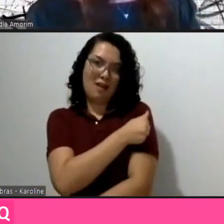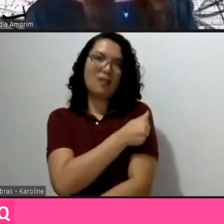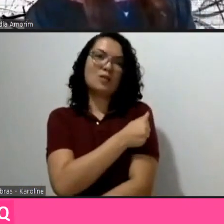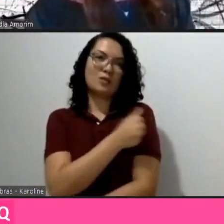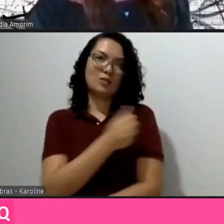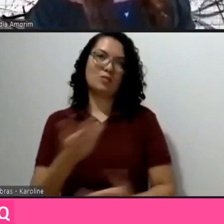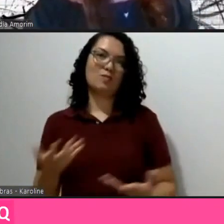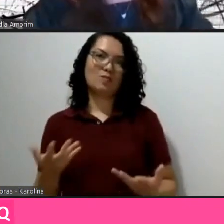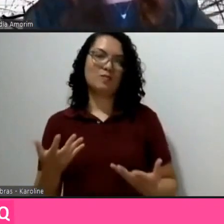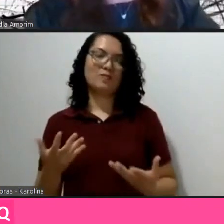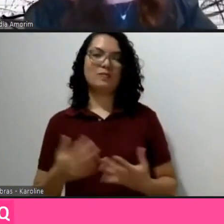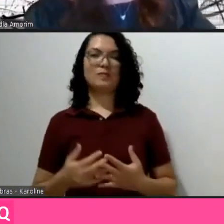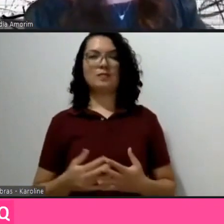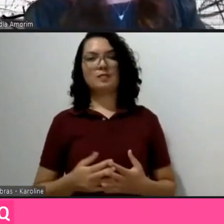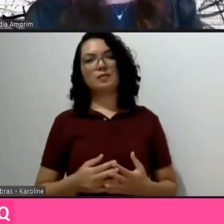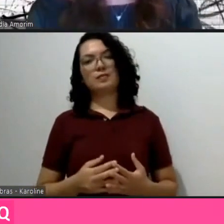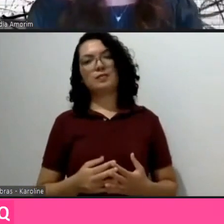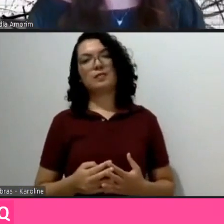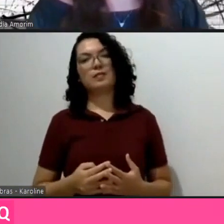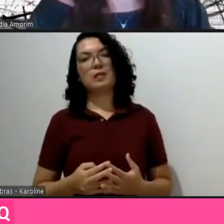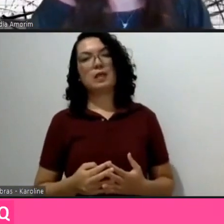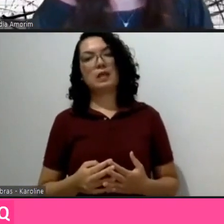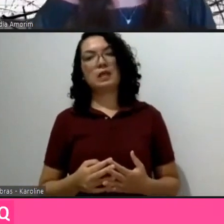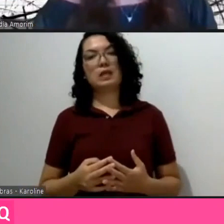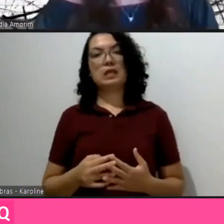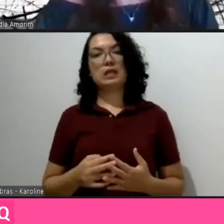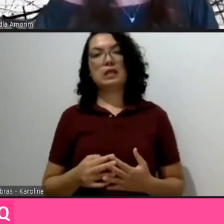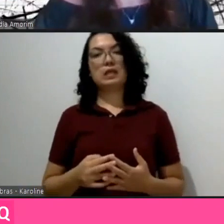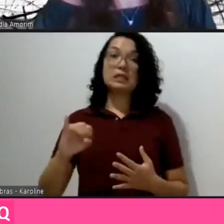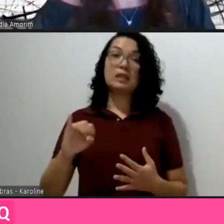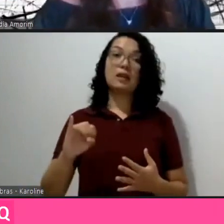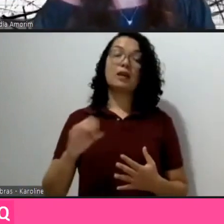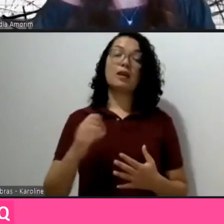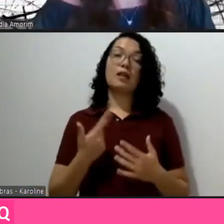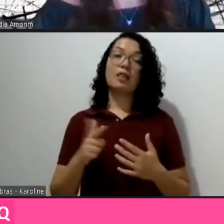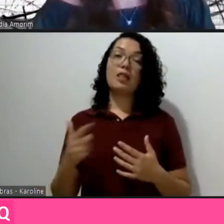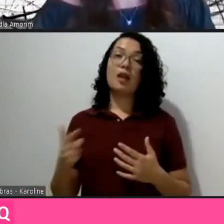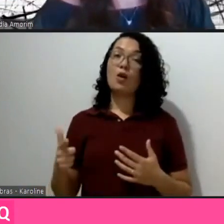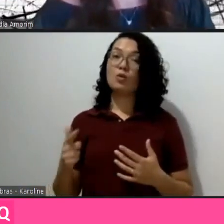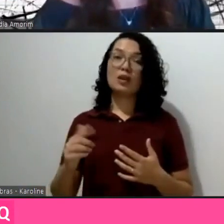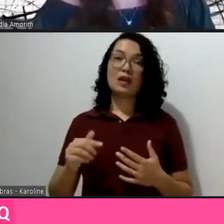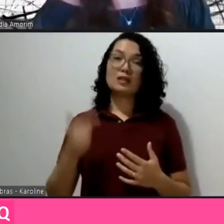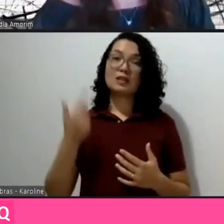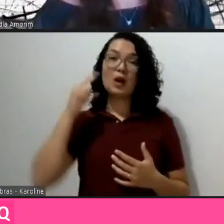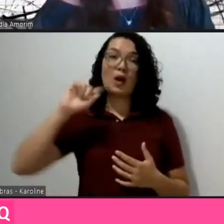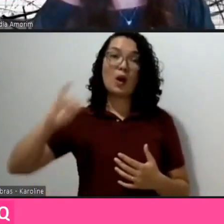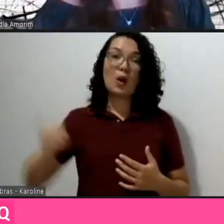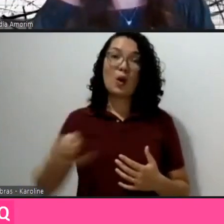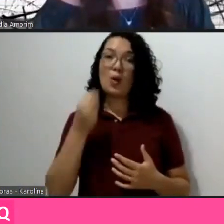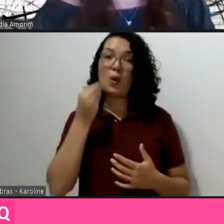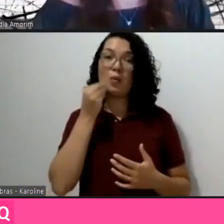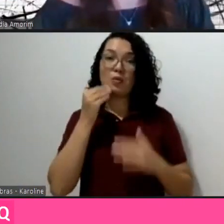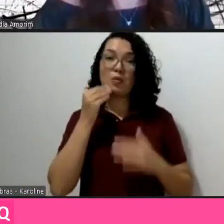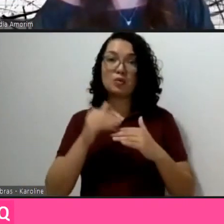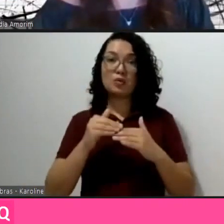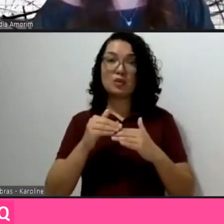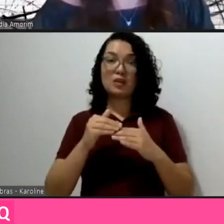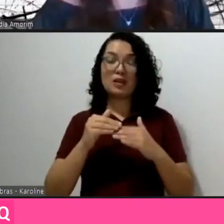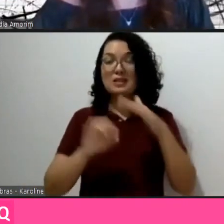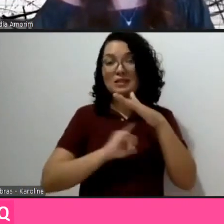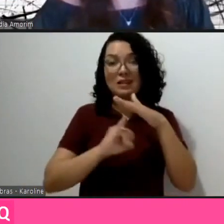Afora essa, vamos dizer assim, oportunidade institucional, você tem que fazer a busca como pessoa física, né,